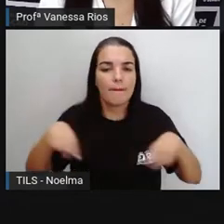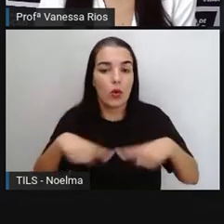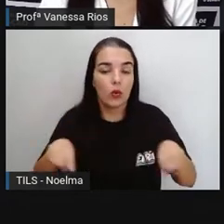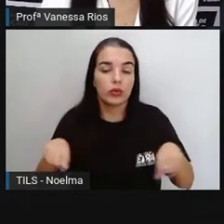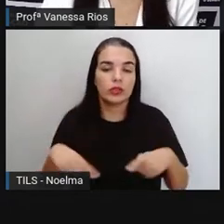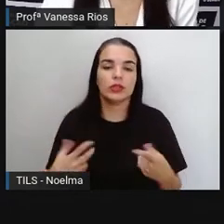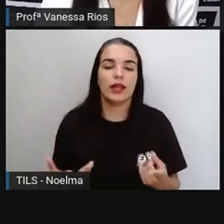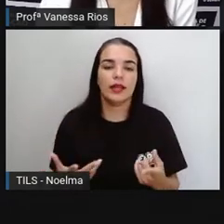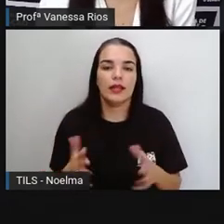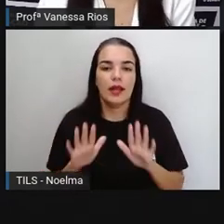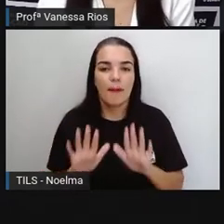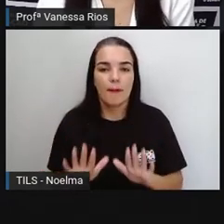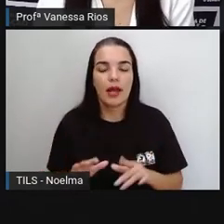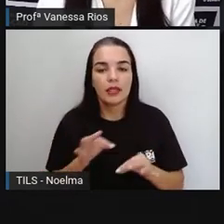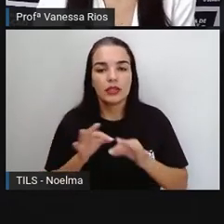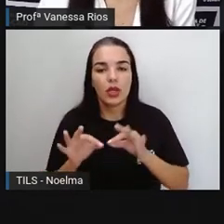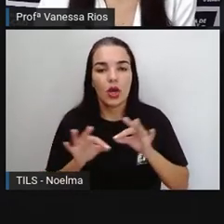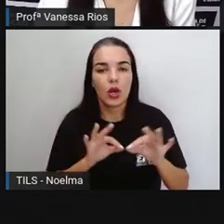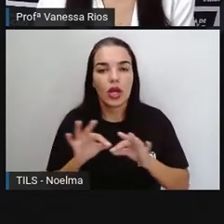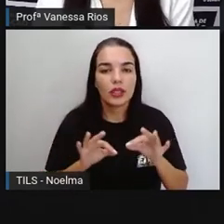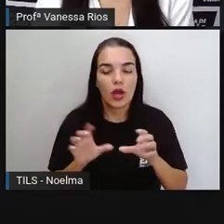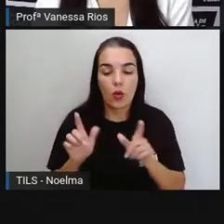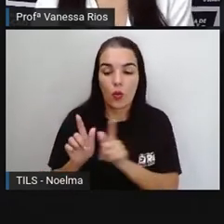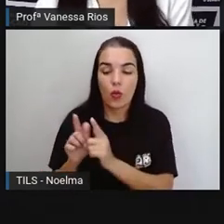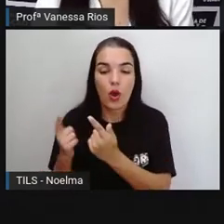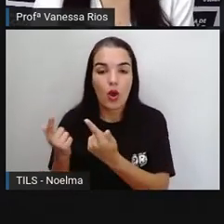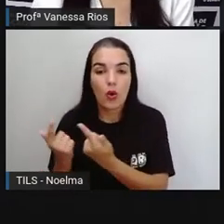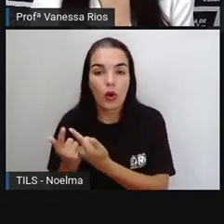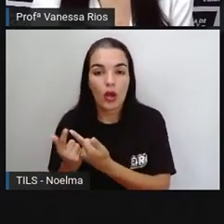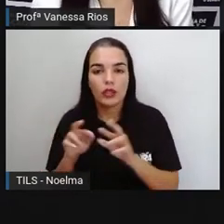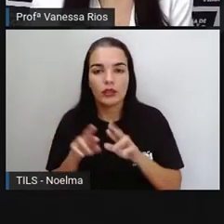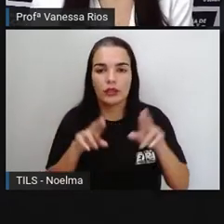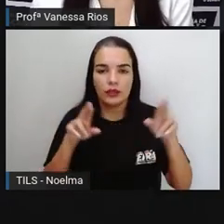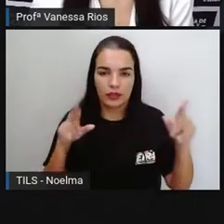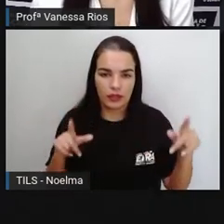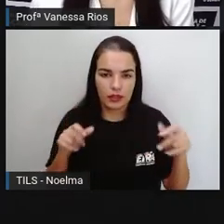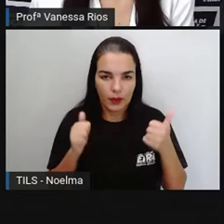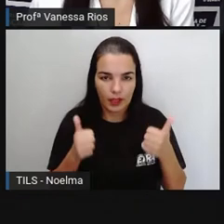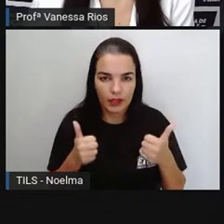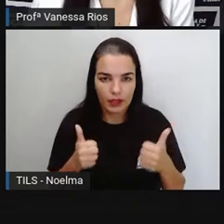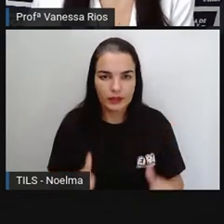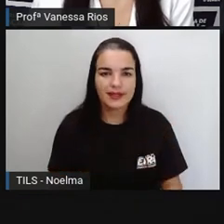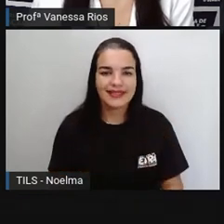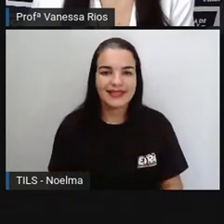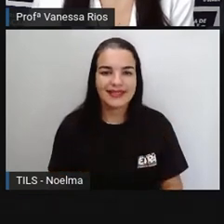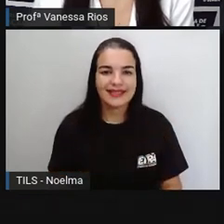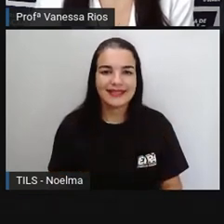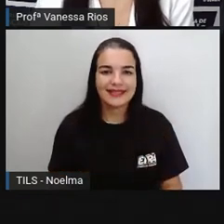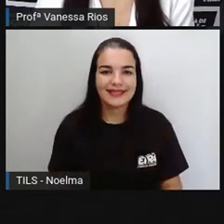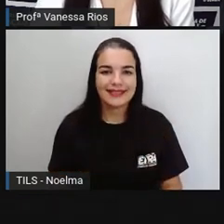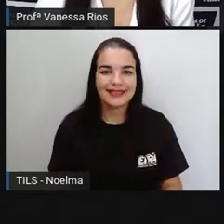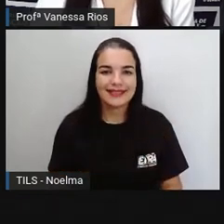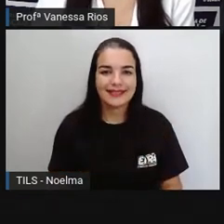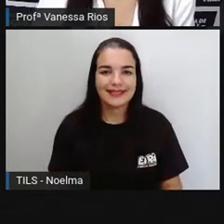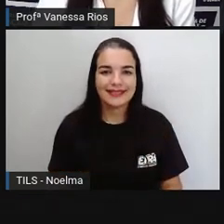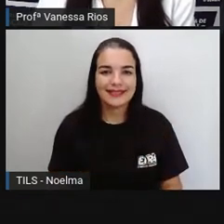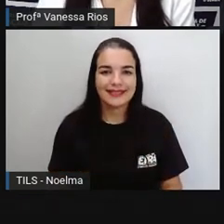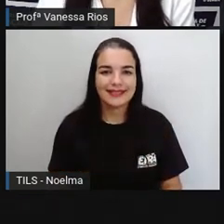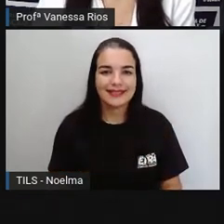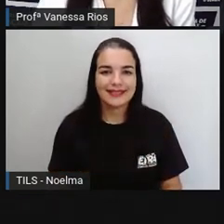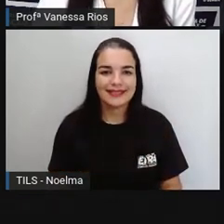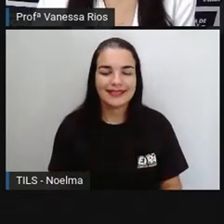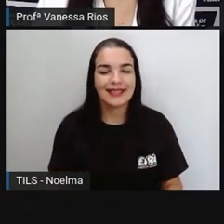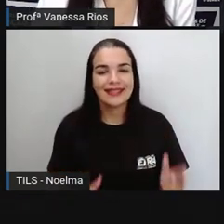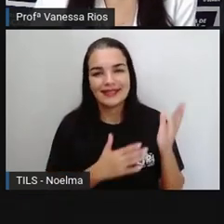culturais, mas se organizam aí em grupos diferentes. E aí é por isso que a Pró trouxe aí, mais uma vez,